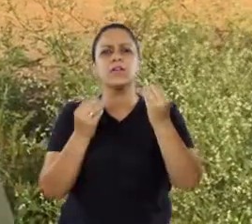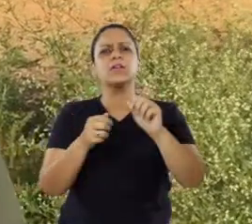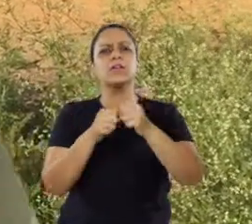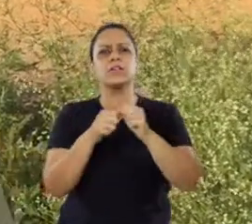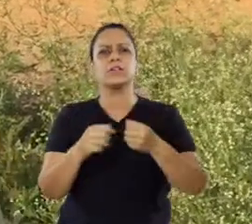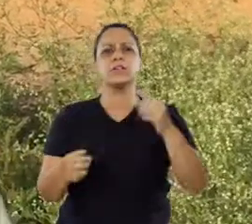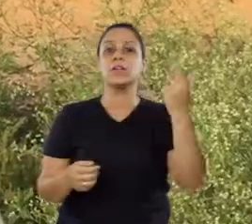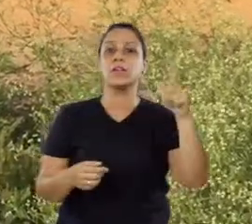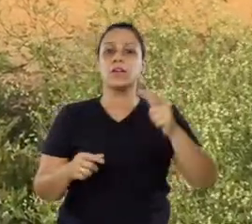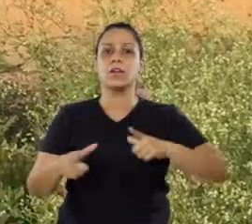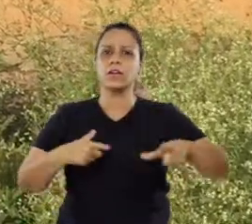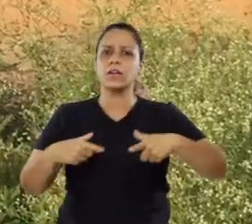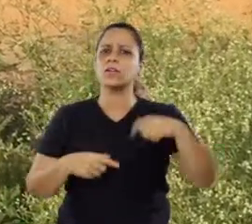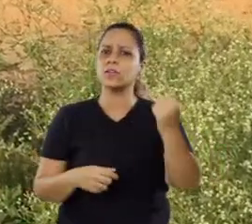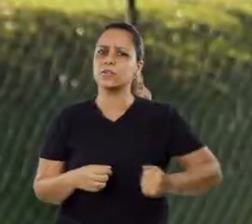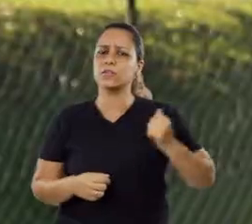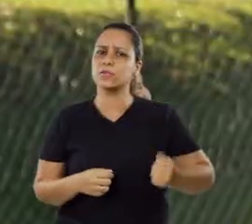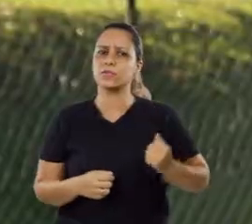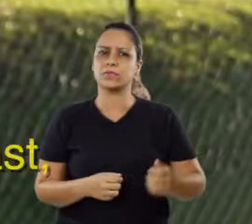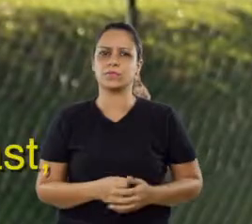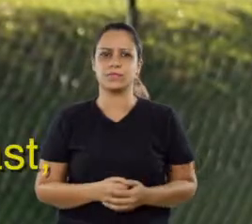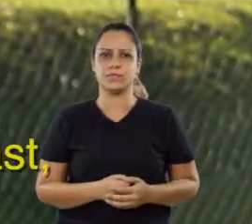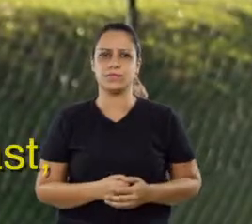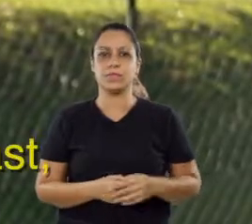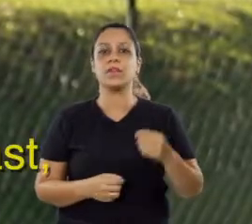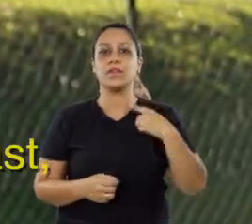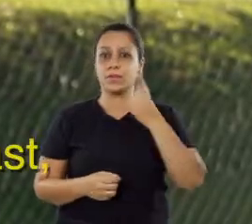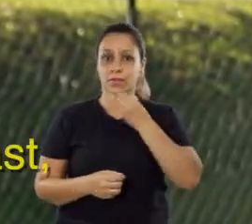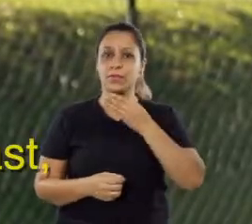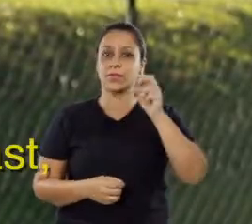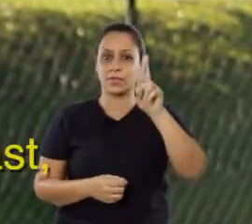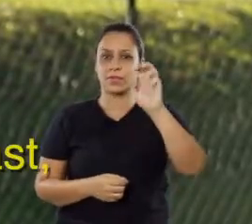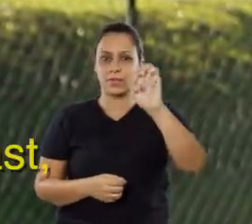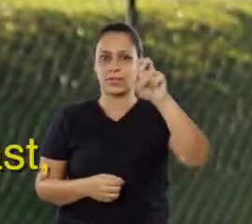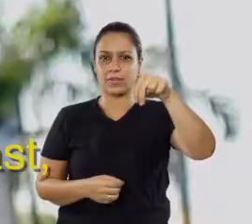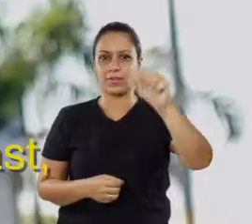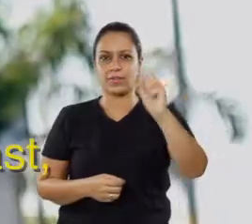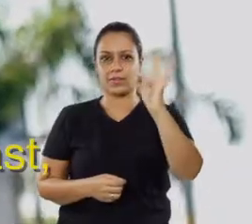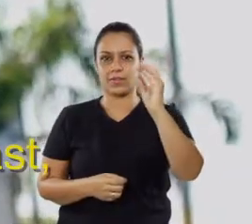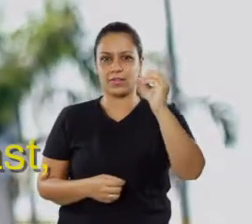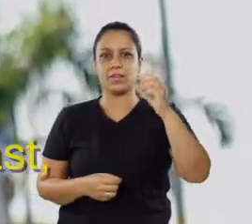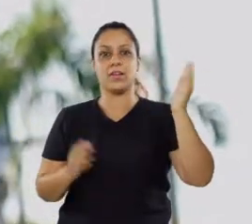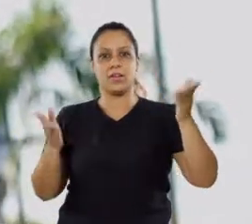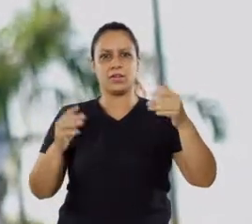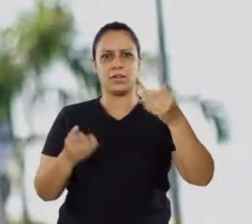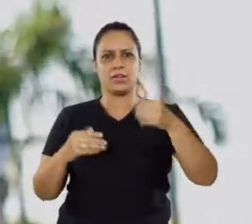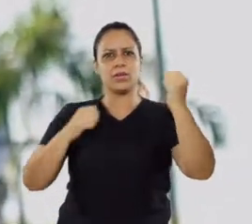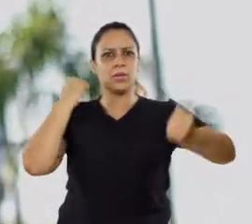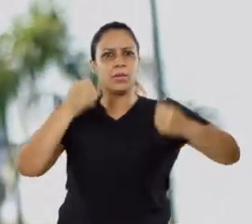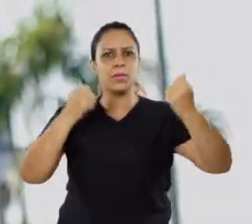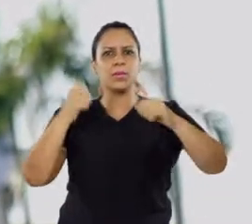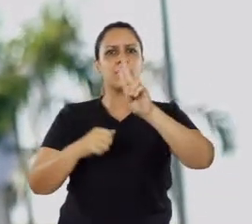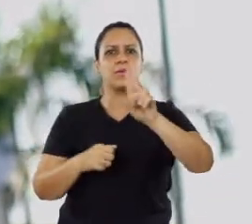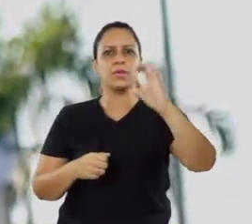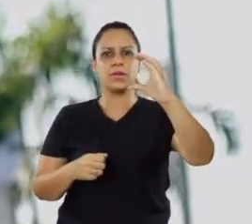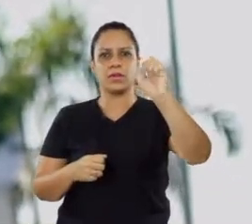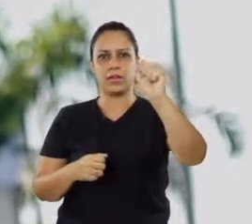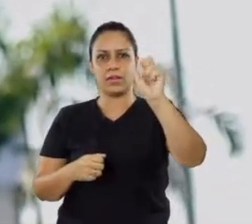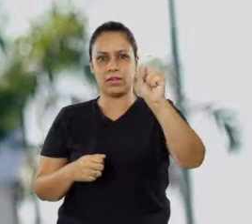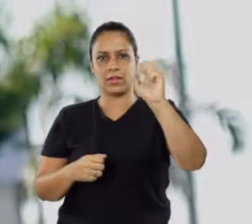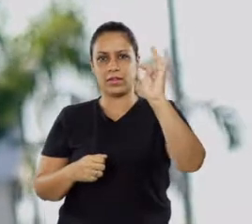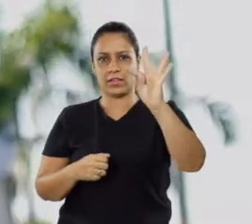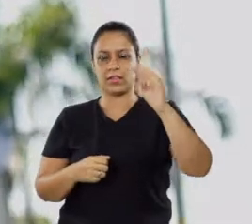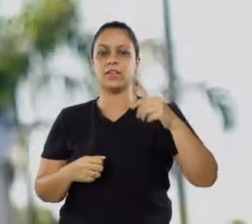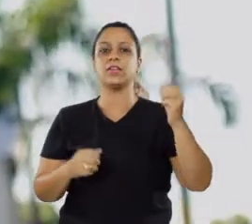fazer para trazer mais emprego para Araraquara. Pois bem, Renato, nós estamos aqui na frente da CAST. Essa é uma